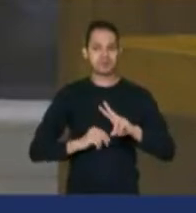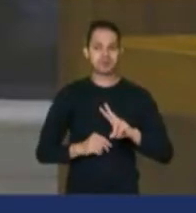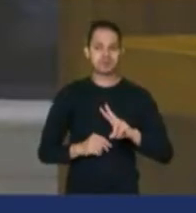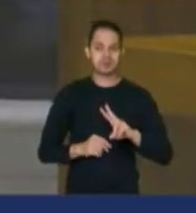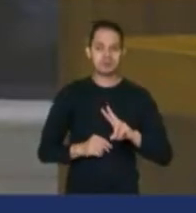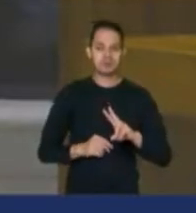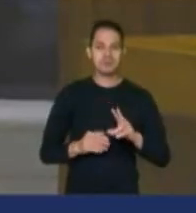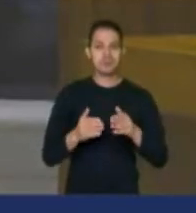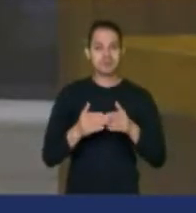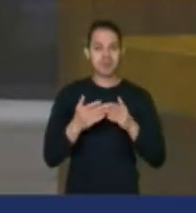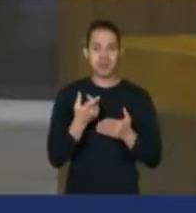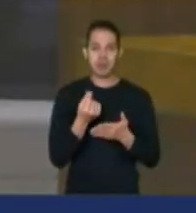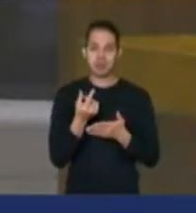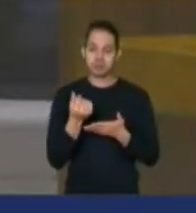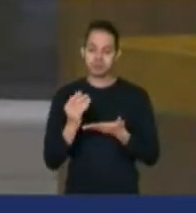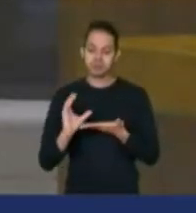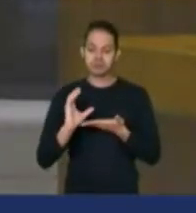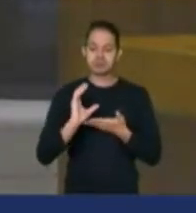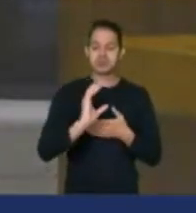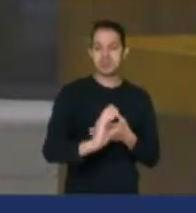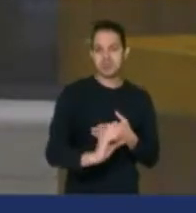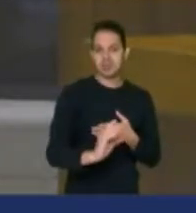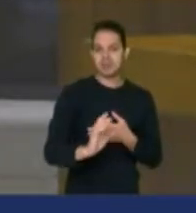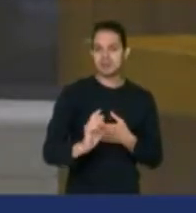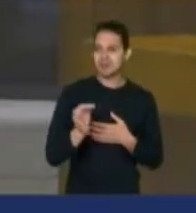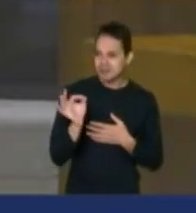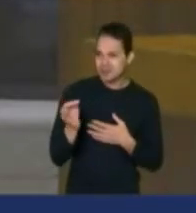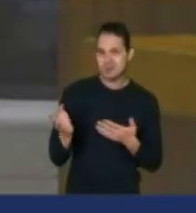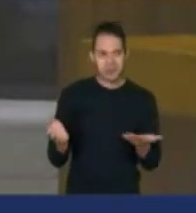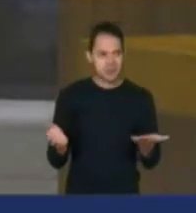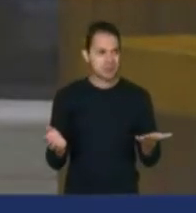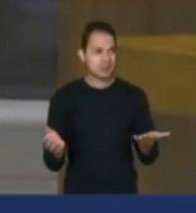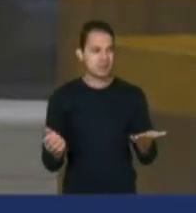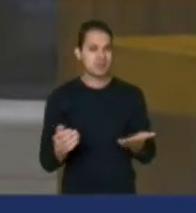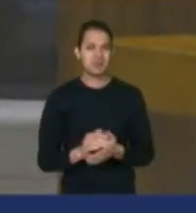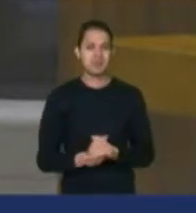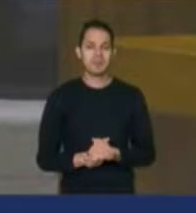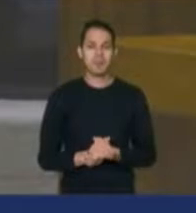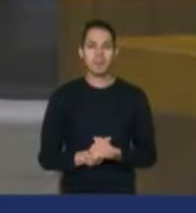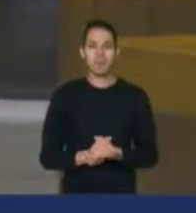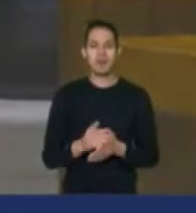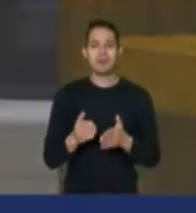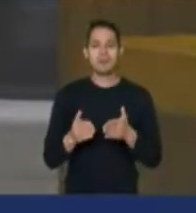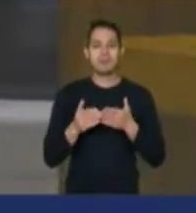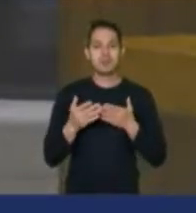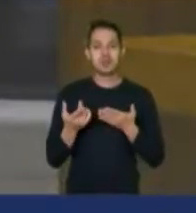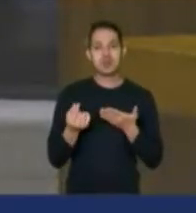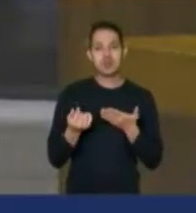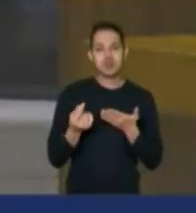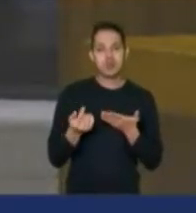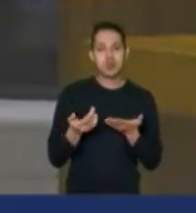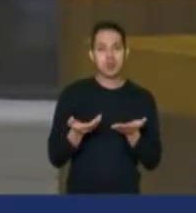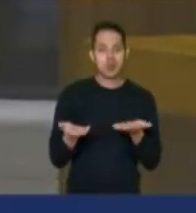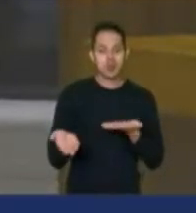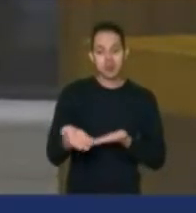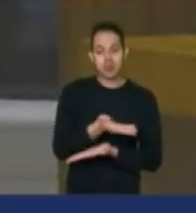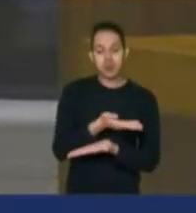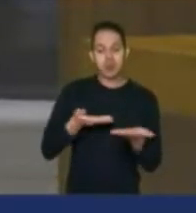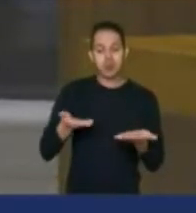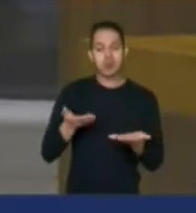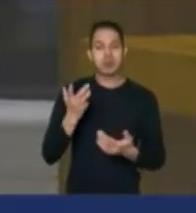emendas parlamentares, deputado Célio, para em troca ganharem barras de ouro,